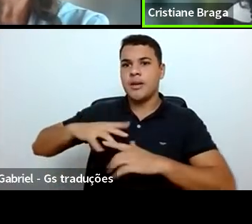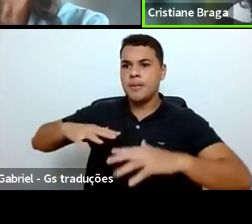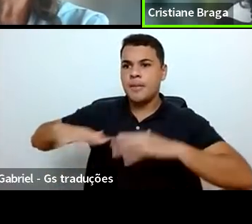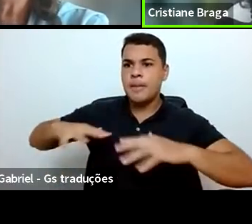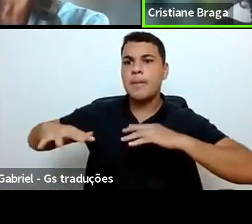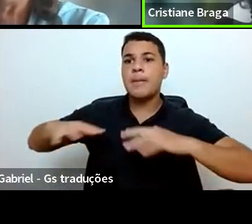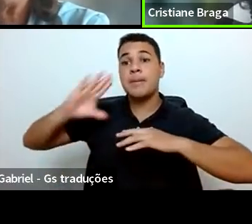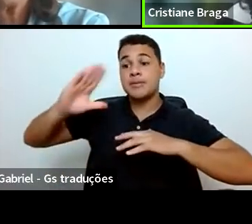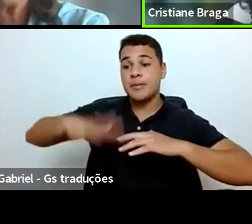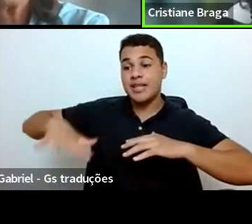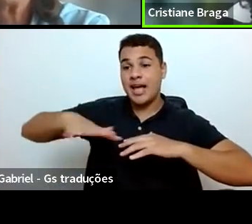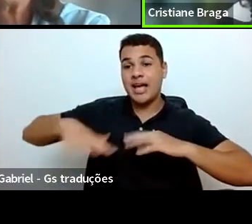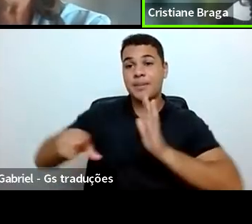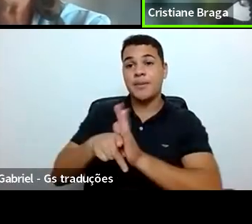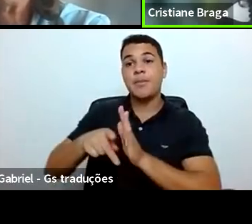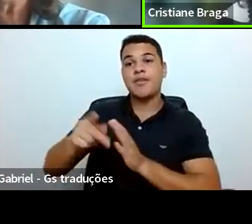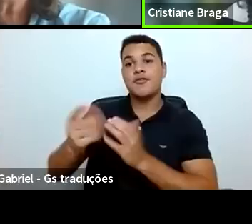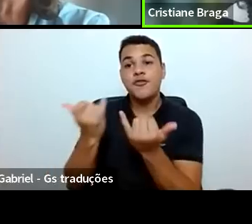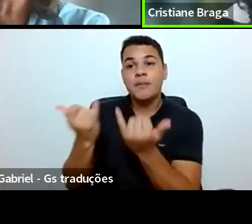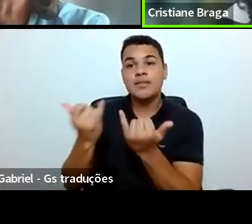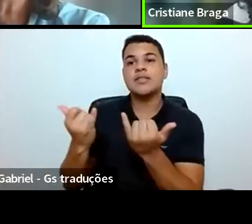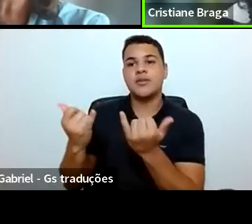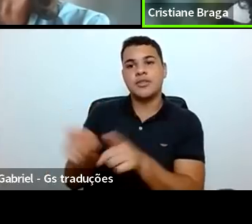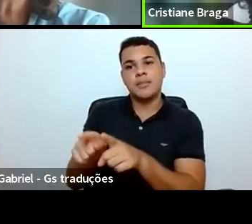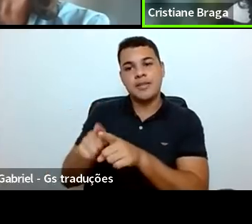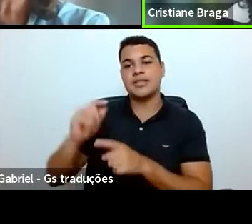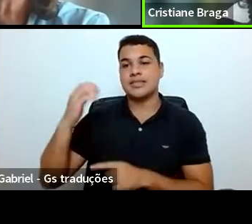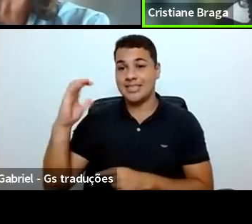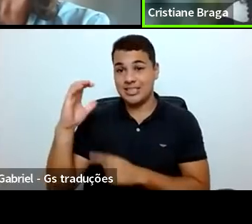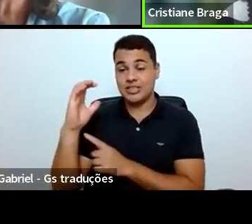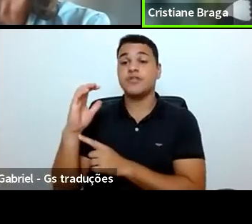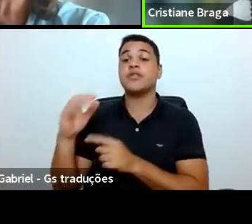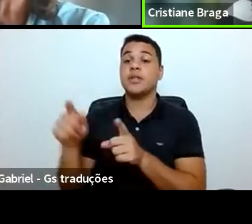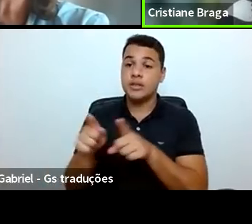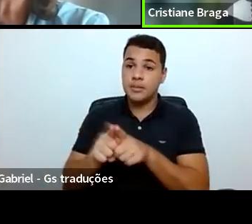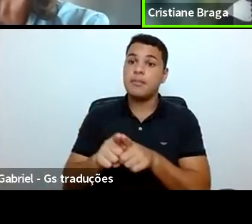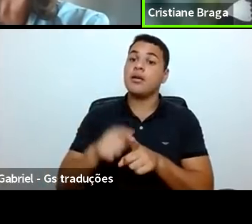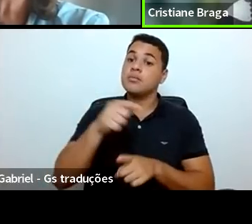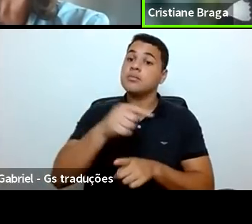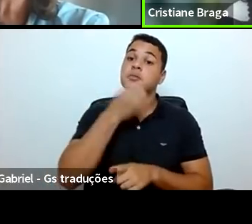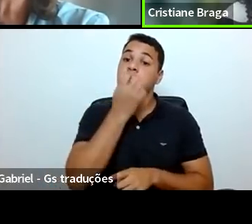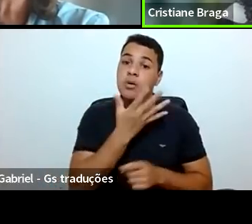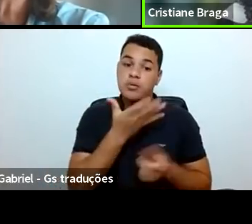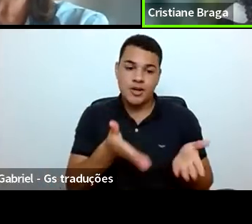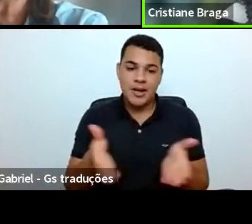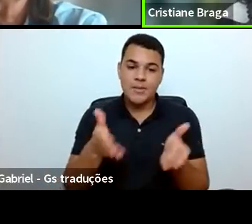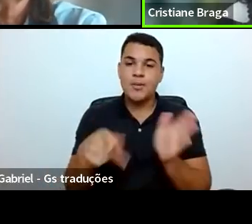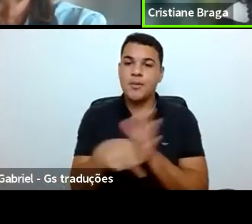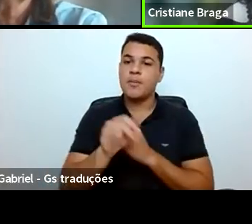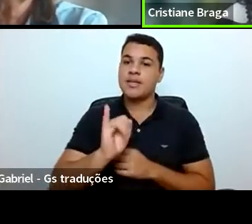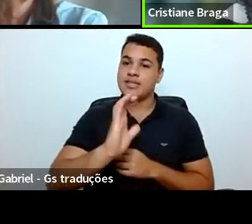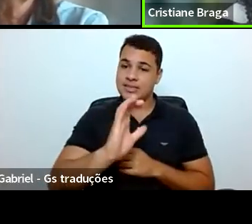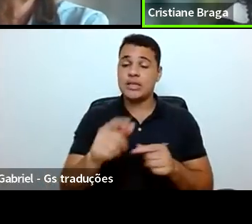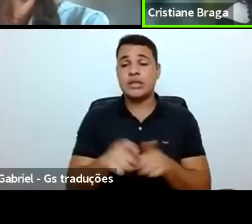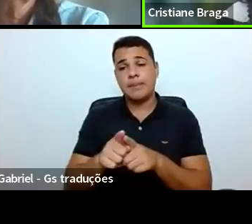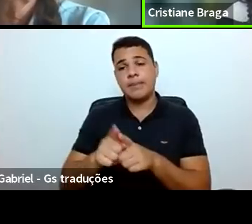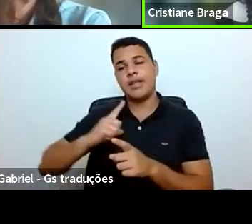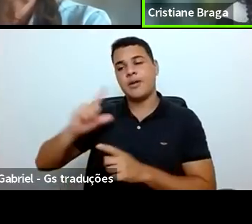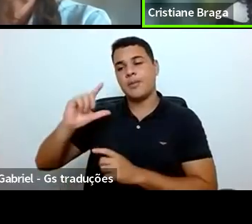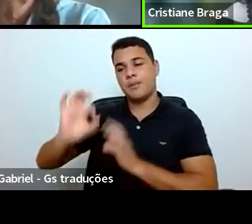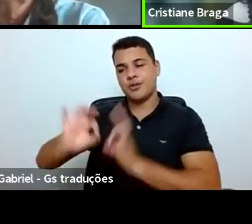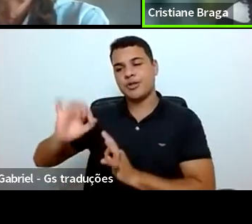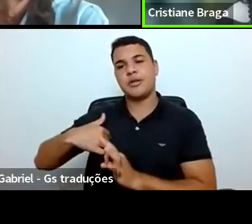campo da formação científica, ressaltando o impacto da iniciação científica especial do PROVOC, programa qual acompanho há bastante tempo,